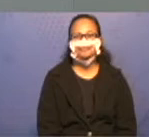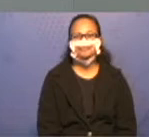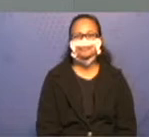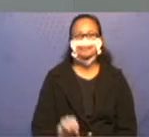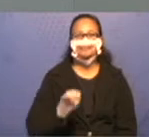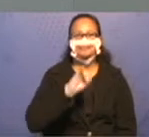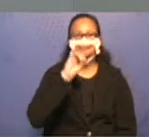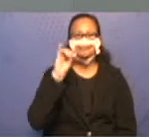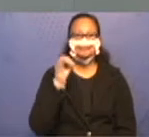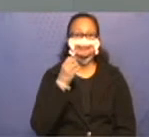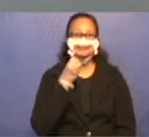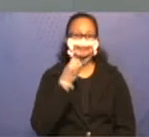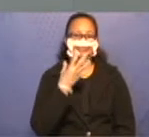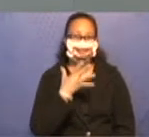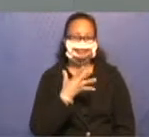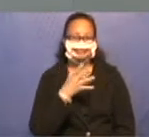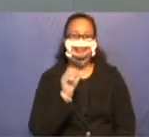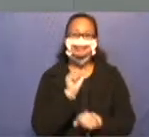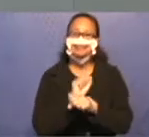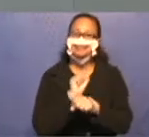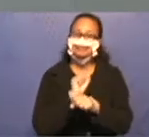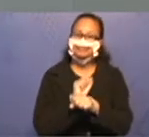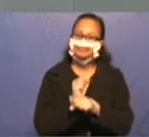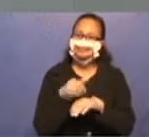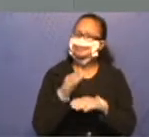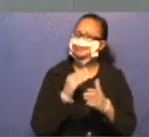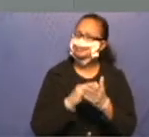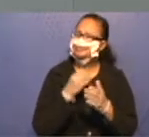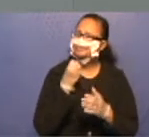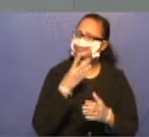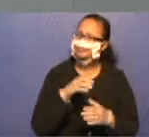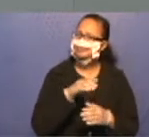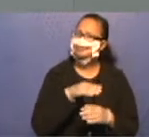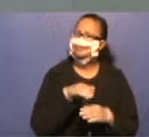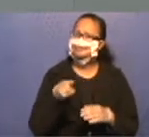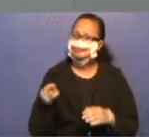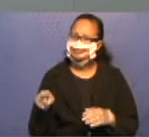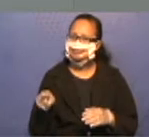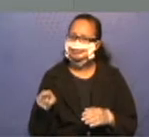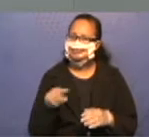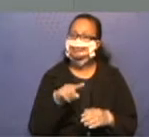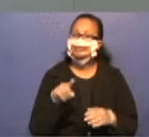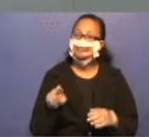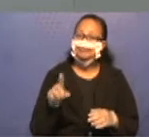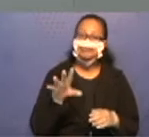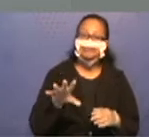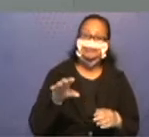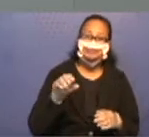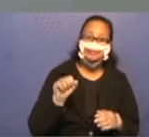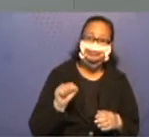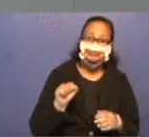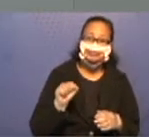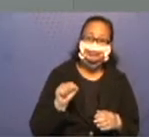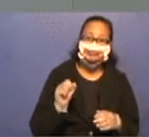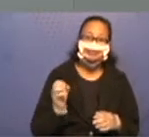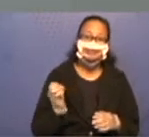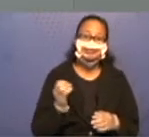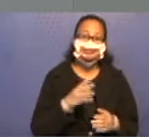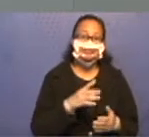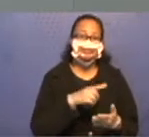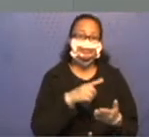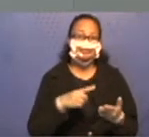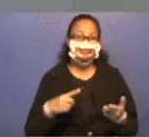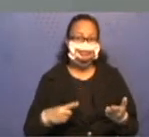Olá, tudo bem? Espero que esteja tudo bem com vocês. Vocês já foram buscar o novo material